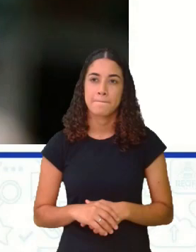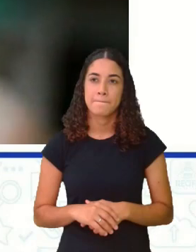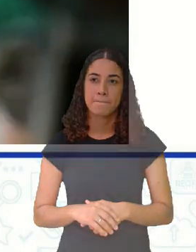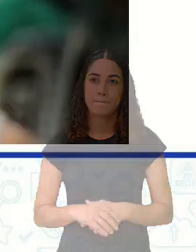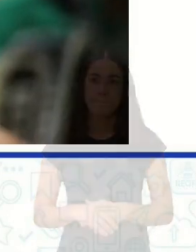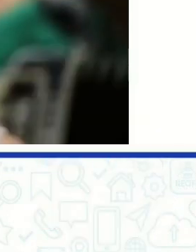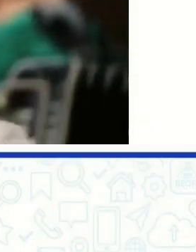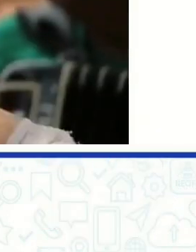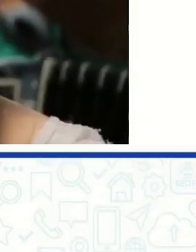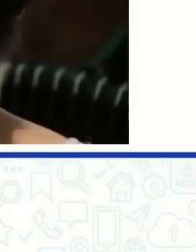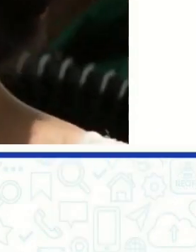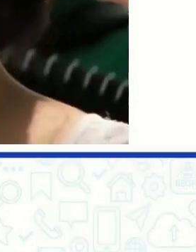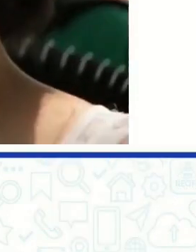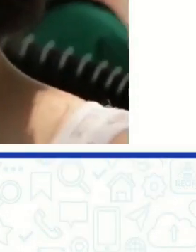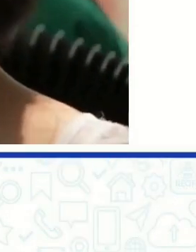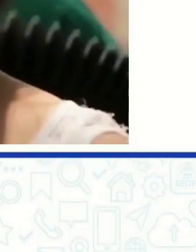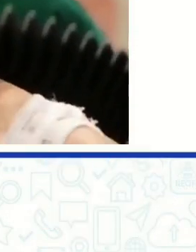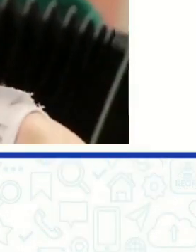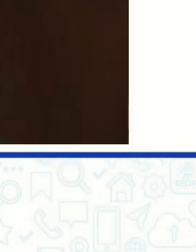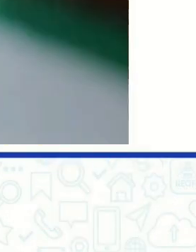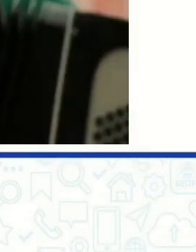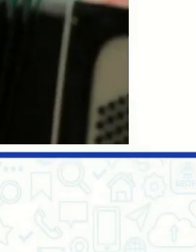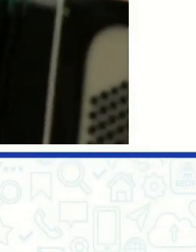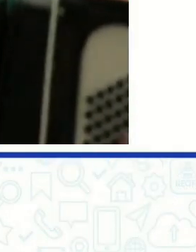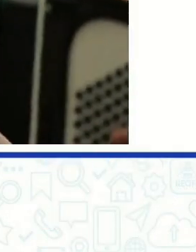querido.